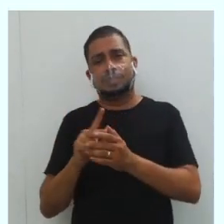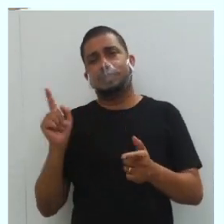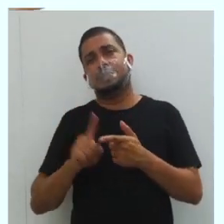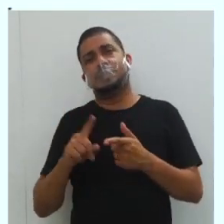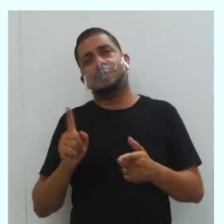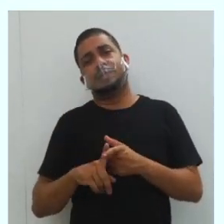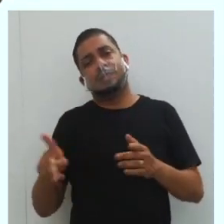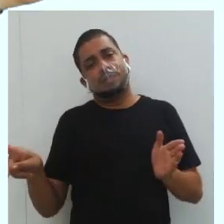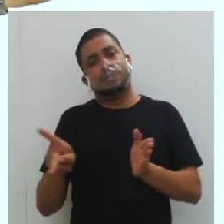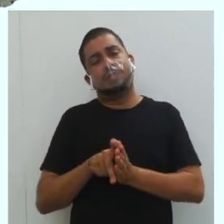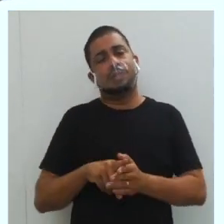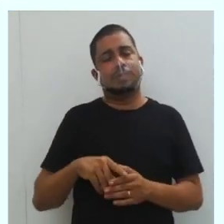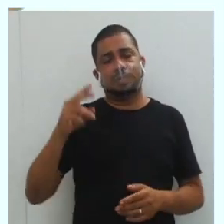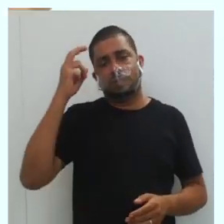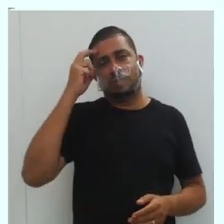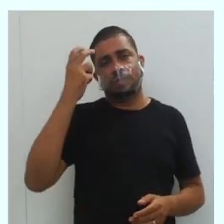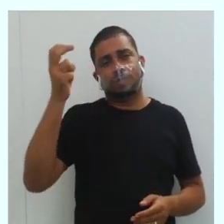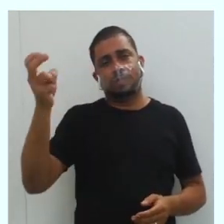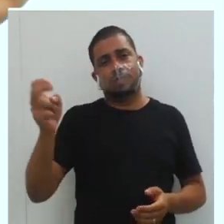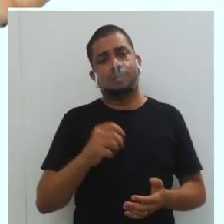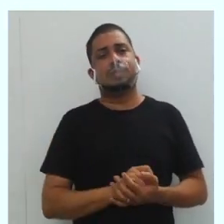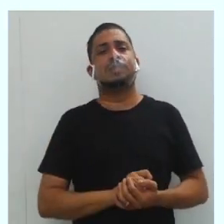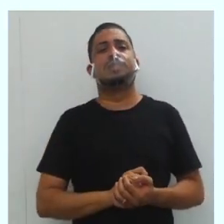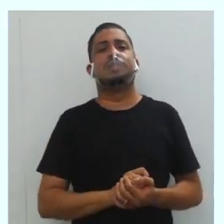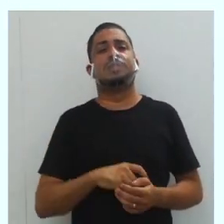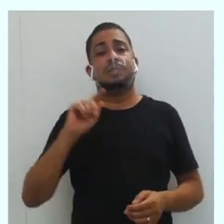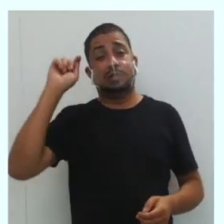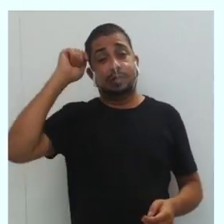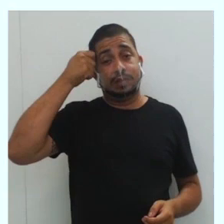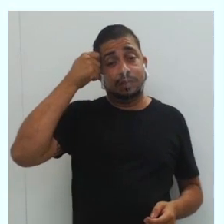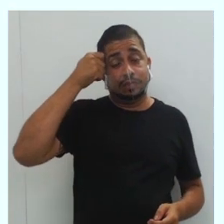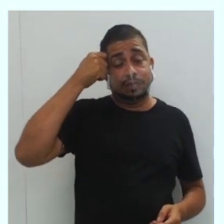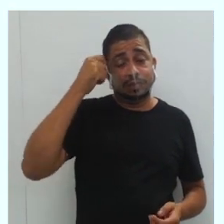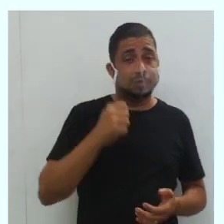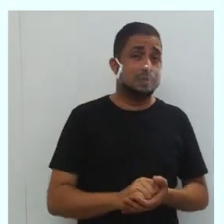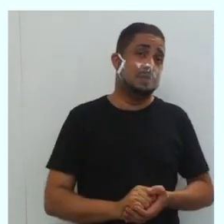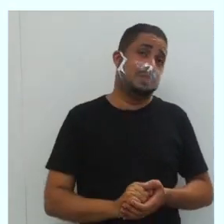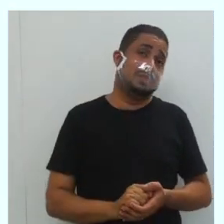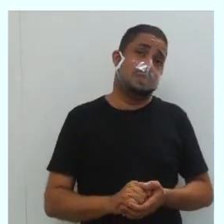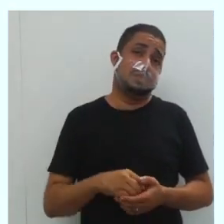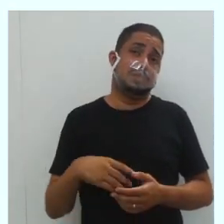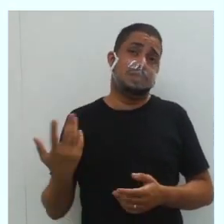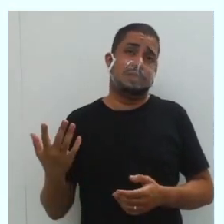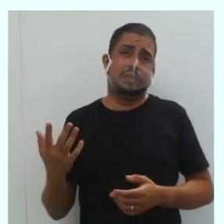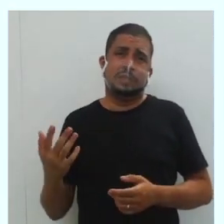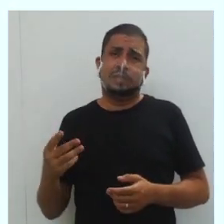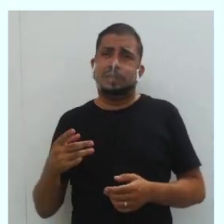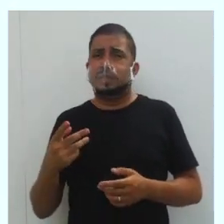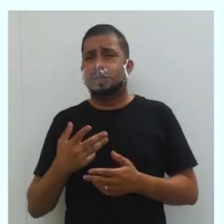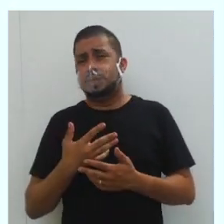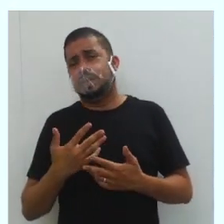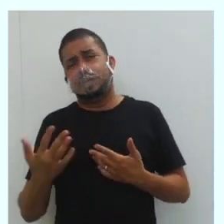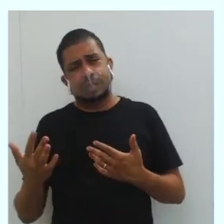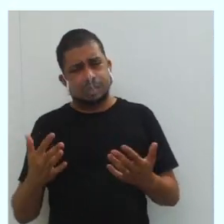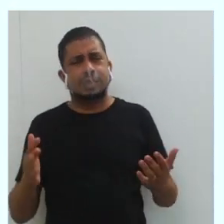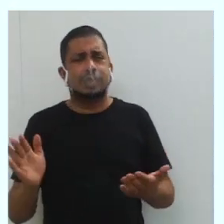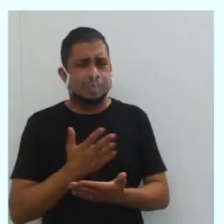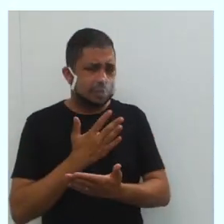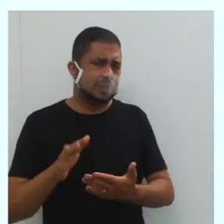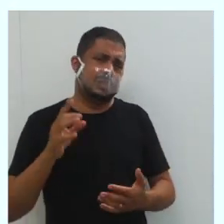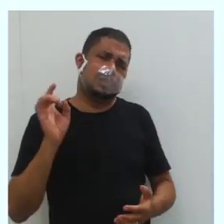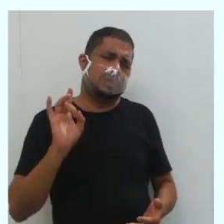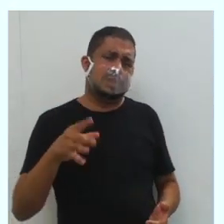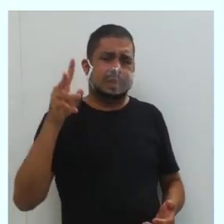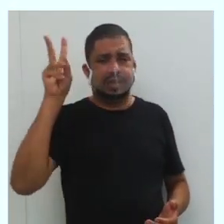e também da própria cultura, da própria cultura do negro, da questão afro-brasileira, muitas vezes nós só